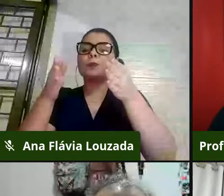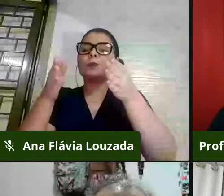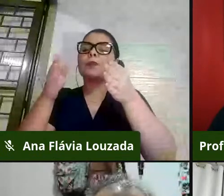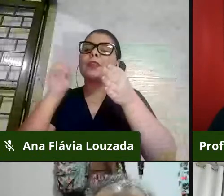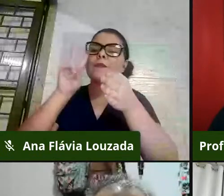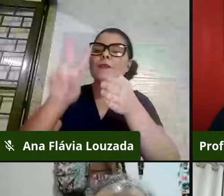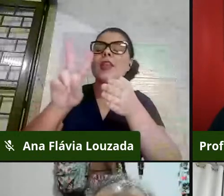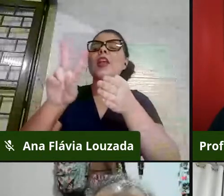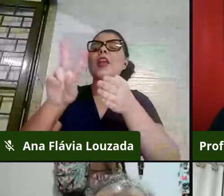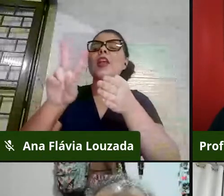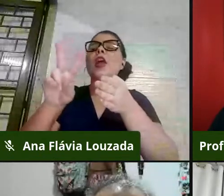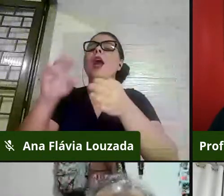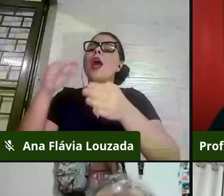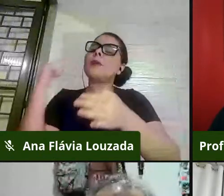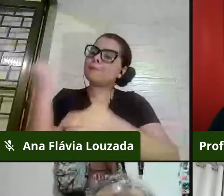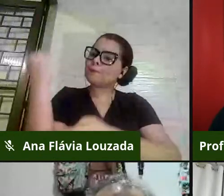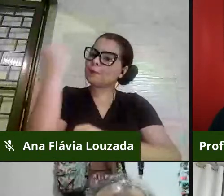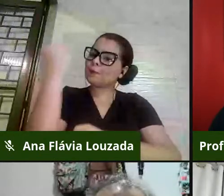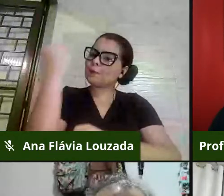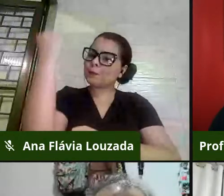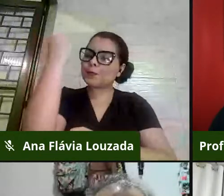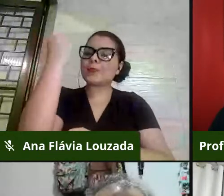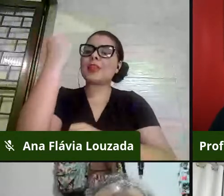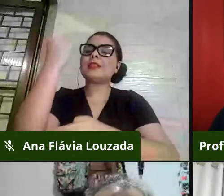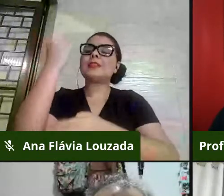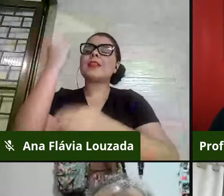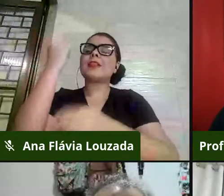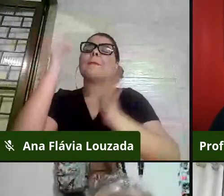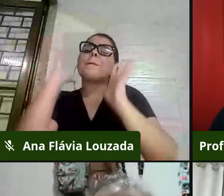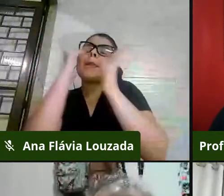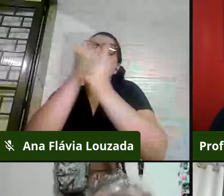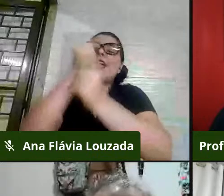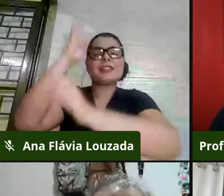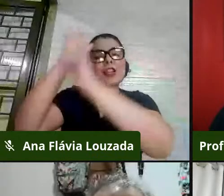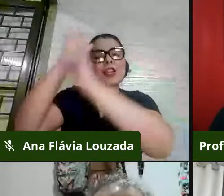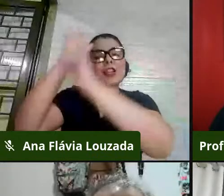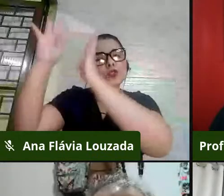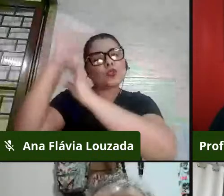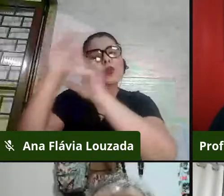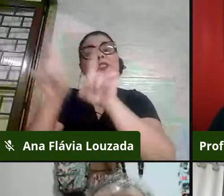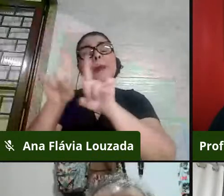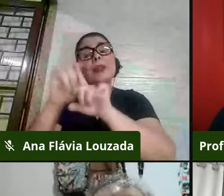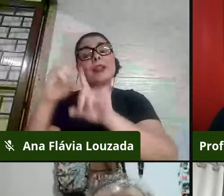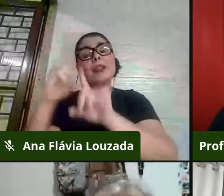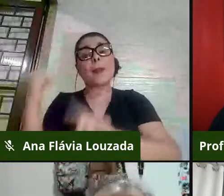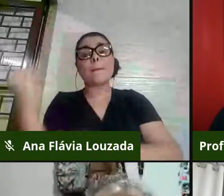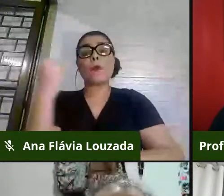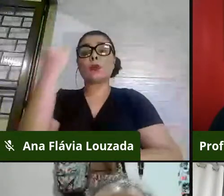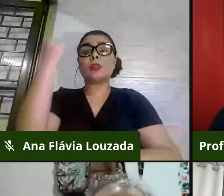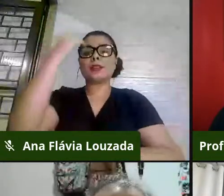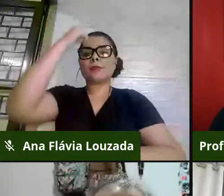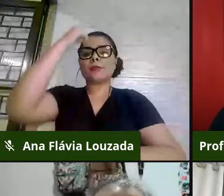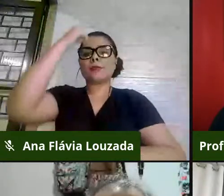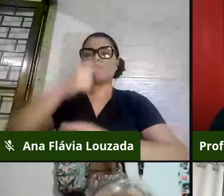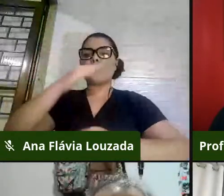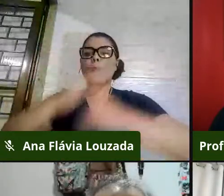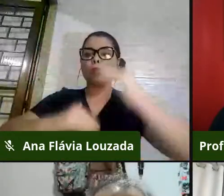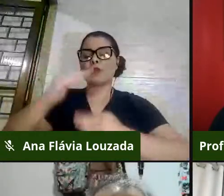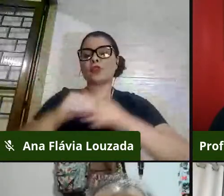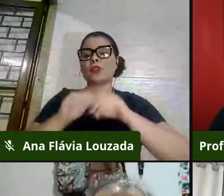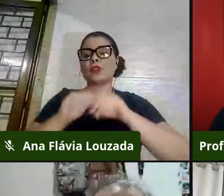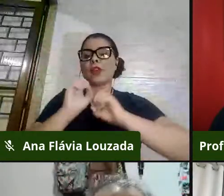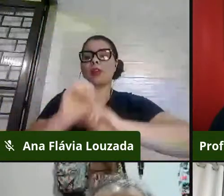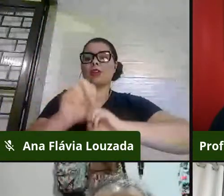ver a importância da boniteza de um sonho e a importância do educador nesse espaço. Somos nós,